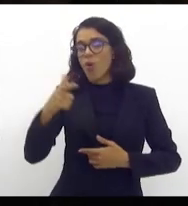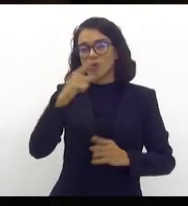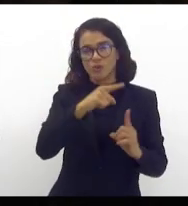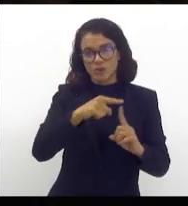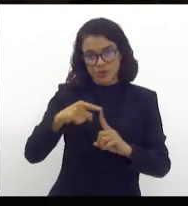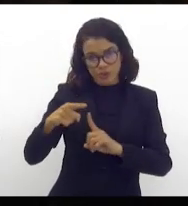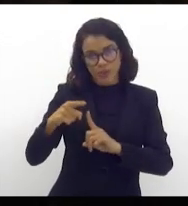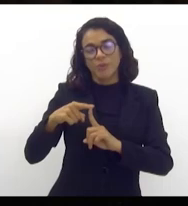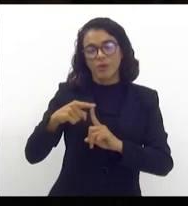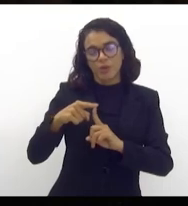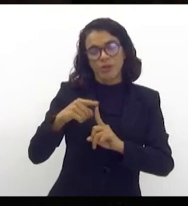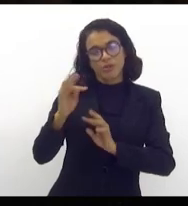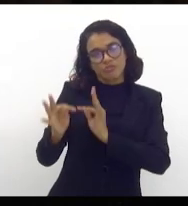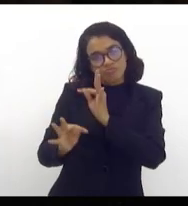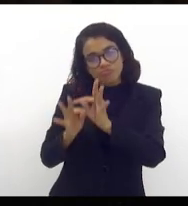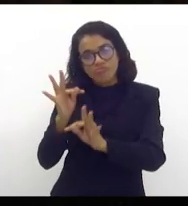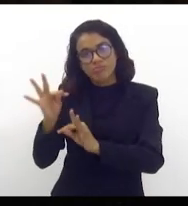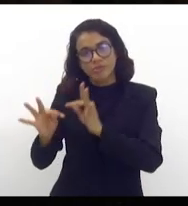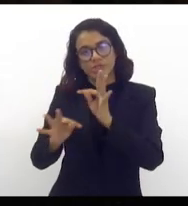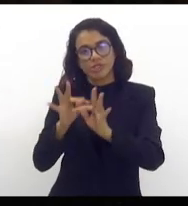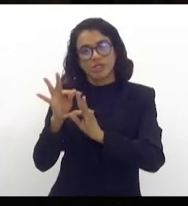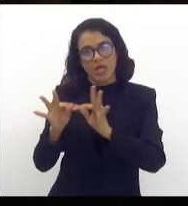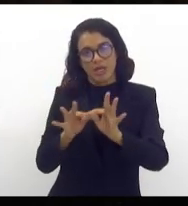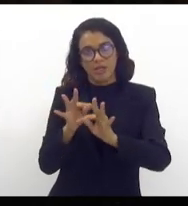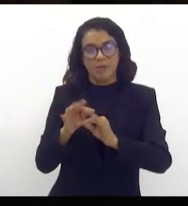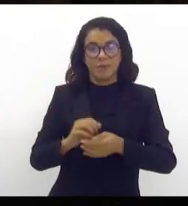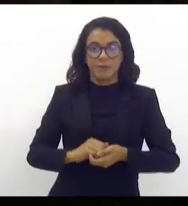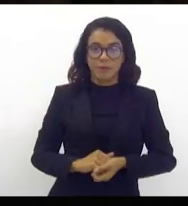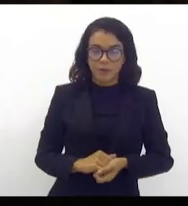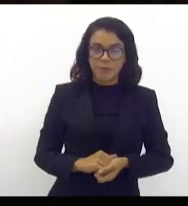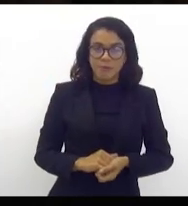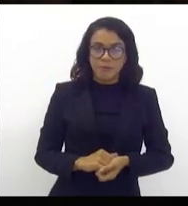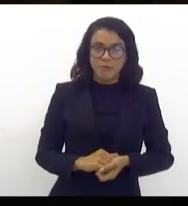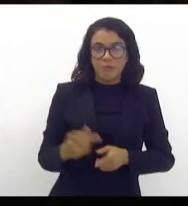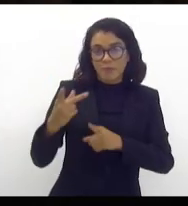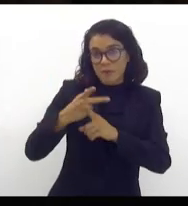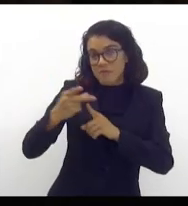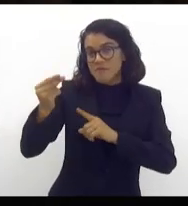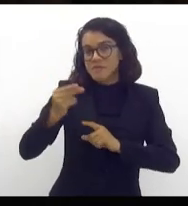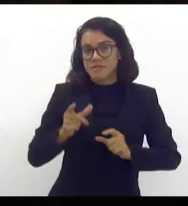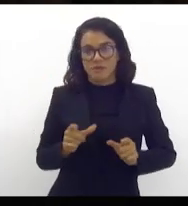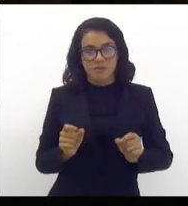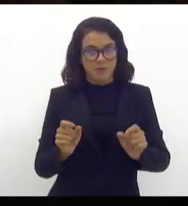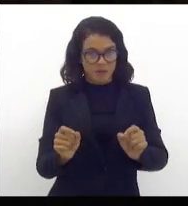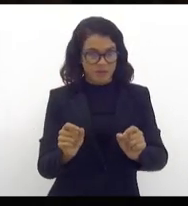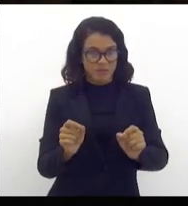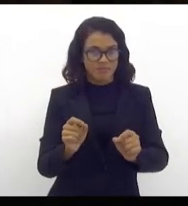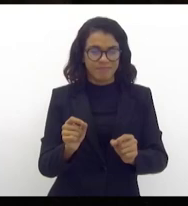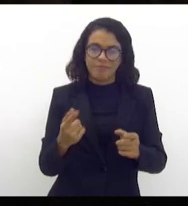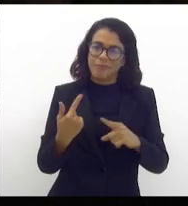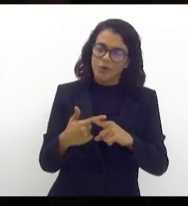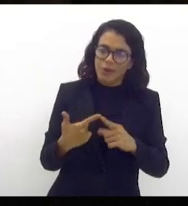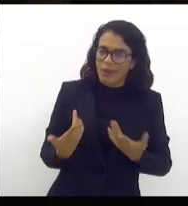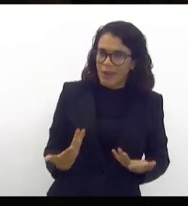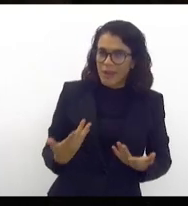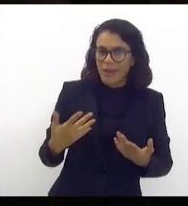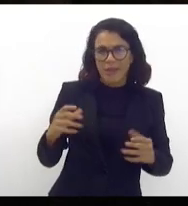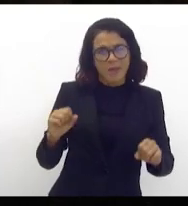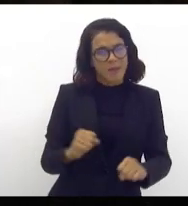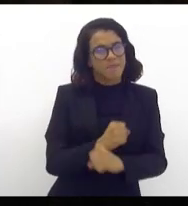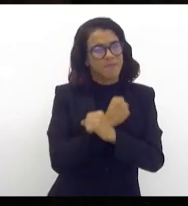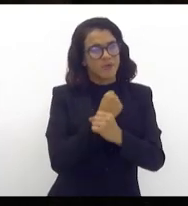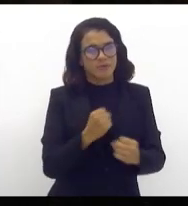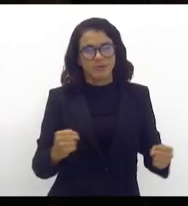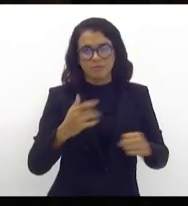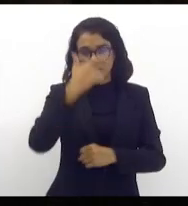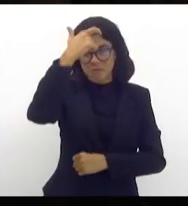tipo de tratamento. porque não é possível uma pessoa